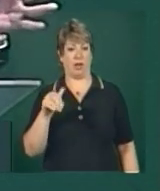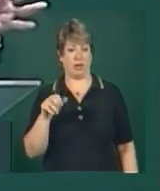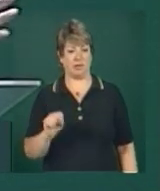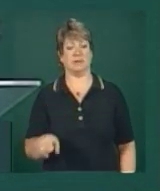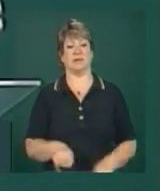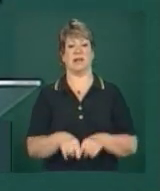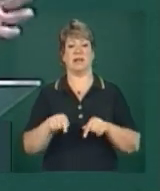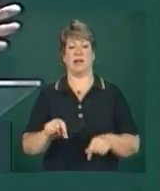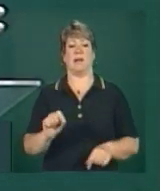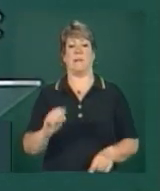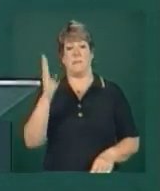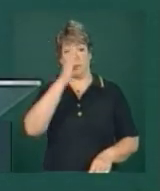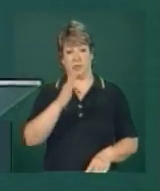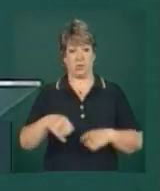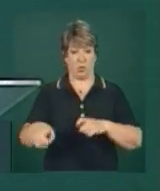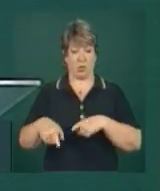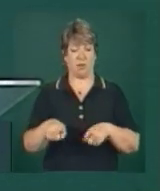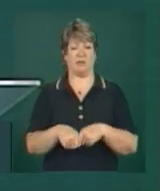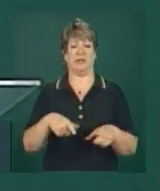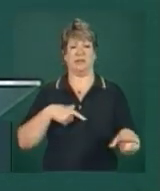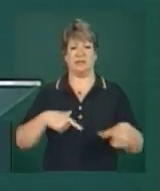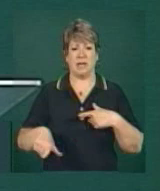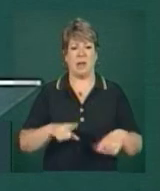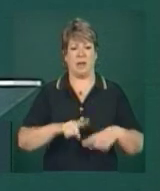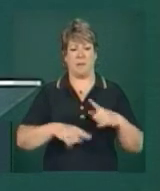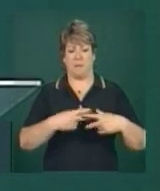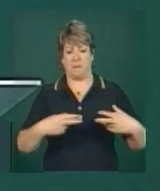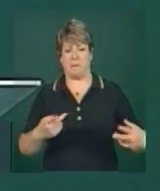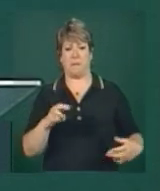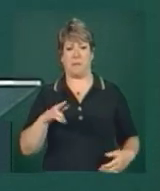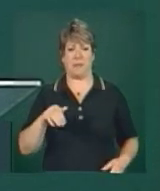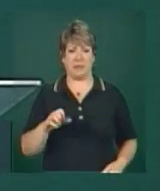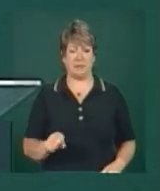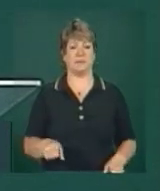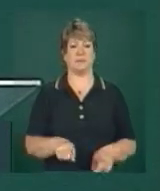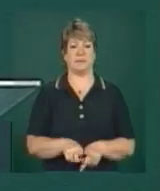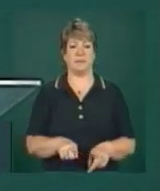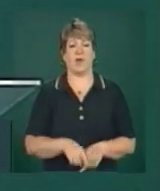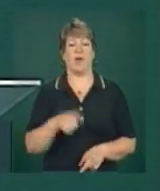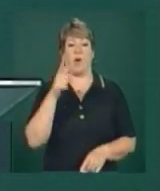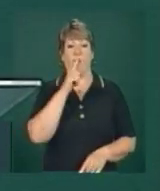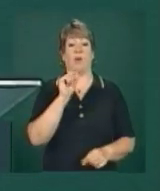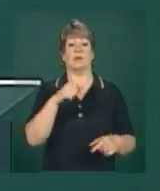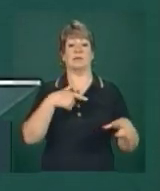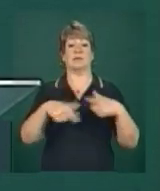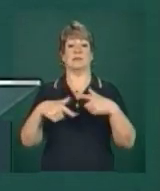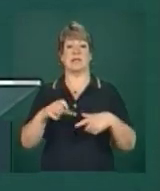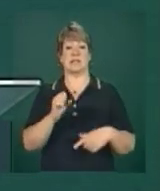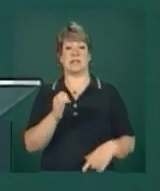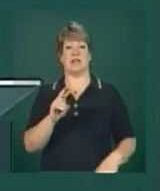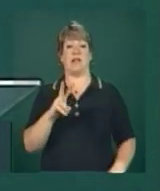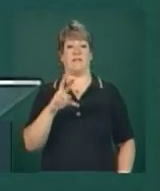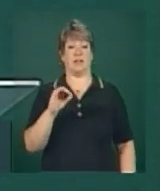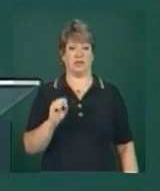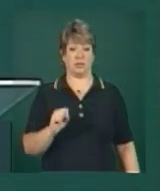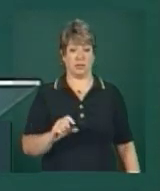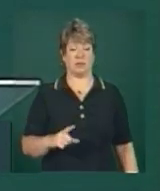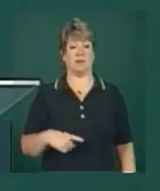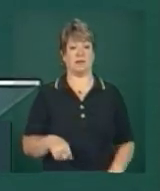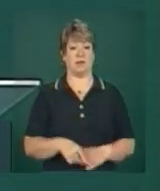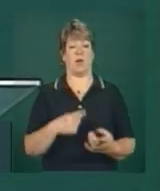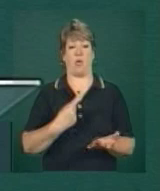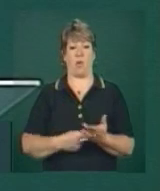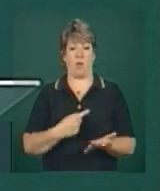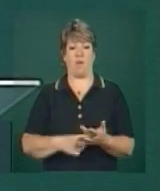além de trabalharmos insumos, matérias-primas, trabalhamos também o acesso a serviços. Estamos já com um